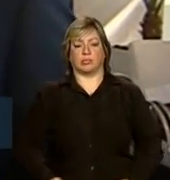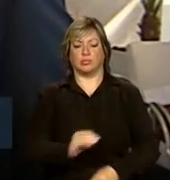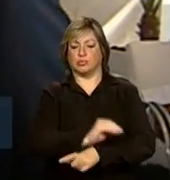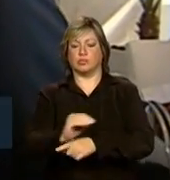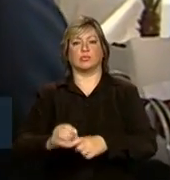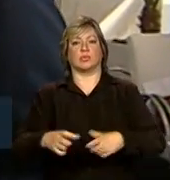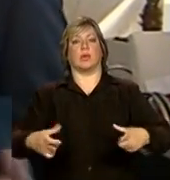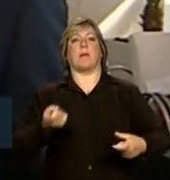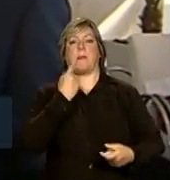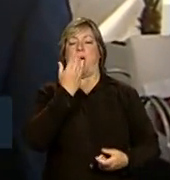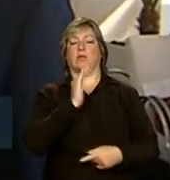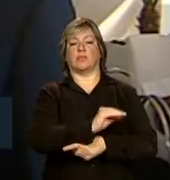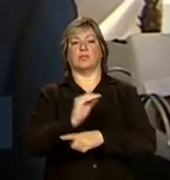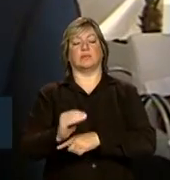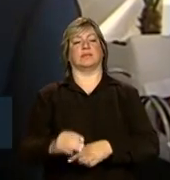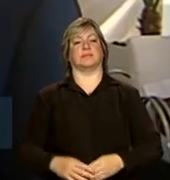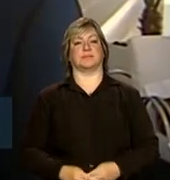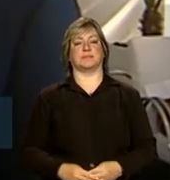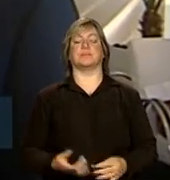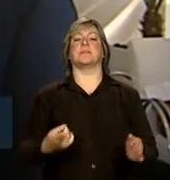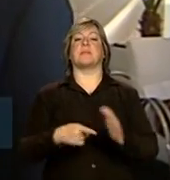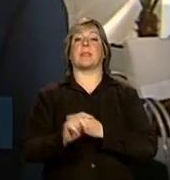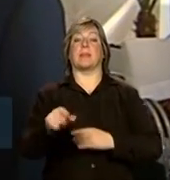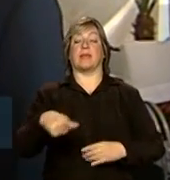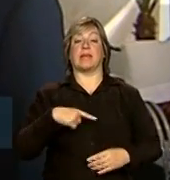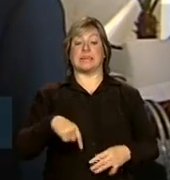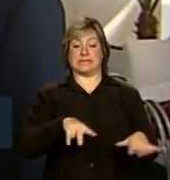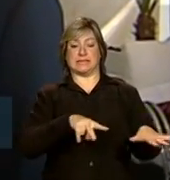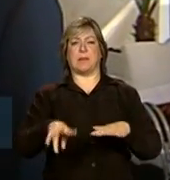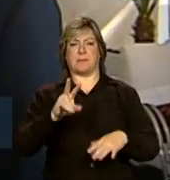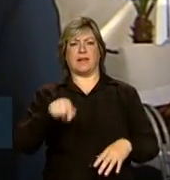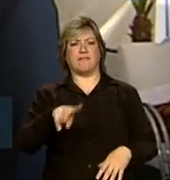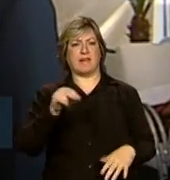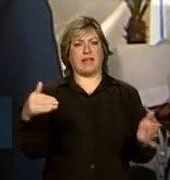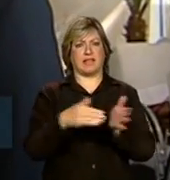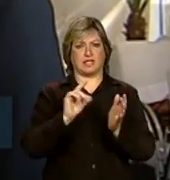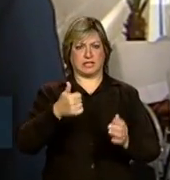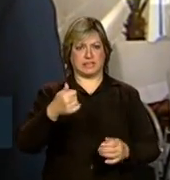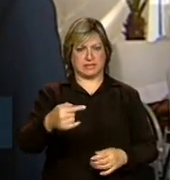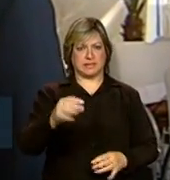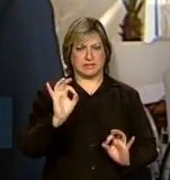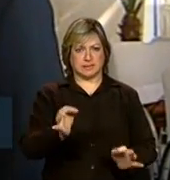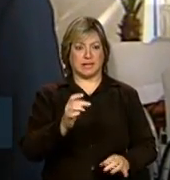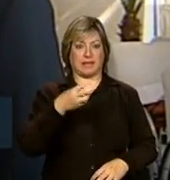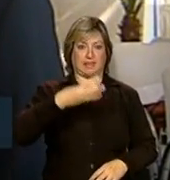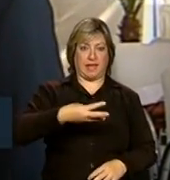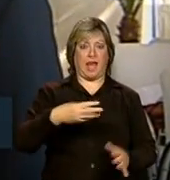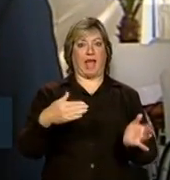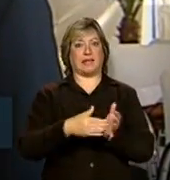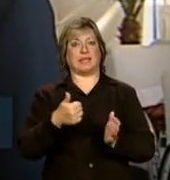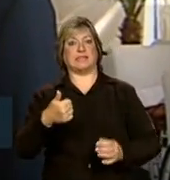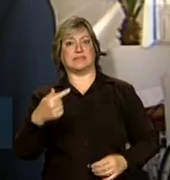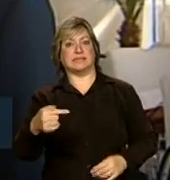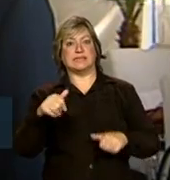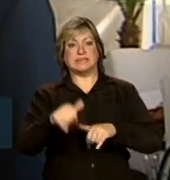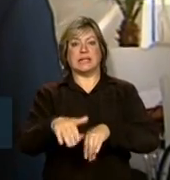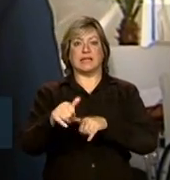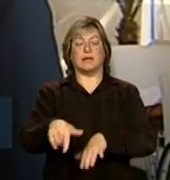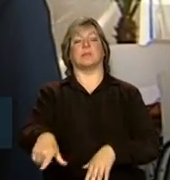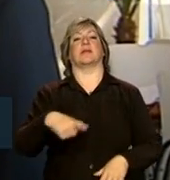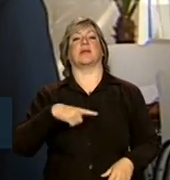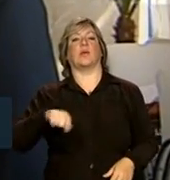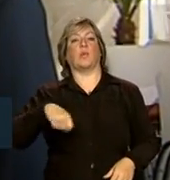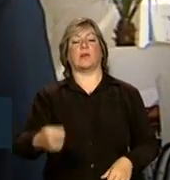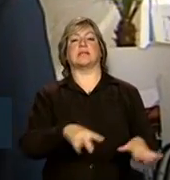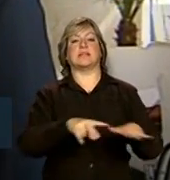cuida do efeito e cuida da causa. Bom, a gente chama de semana, né? Mas vai até o dia 17. Começa no dia 3 e vai até o dia 17 de setembro, a